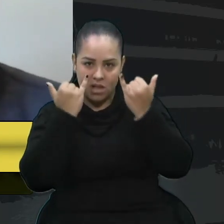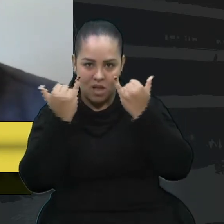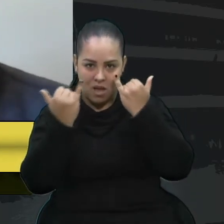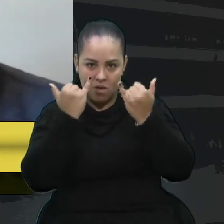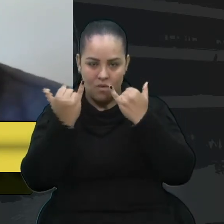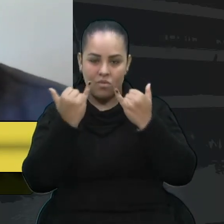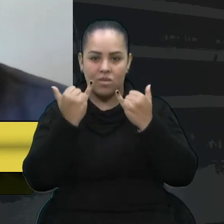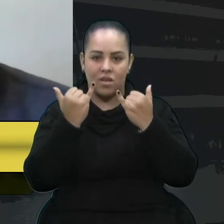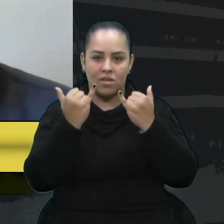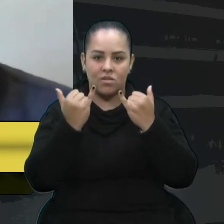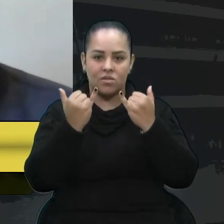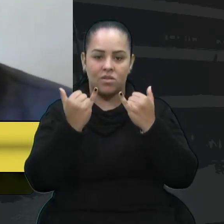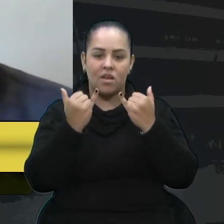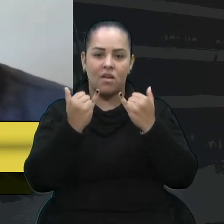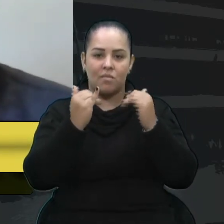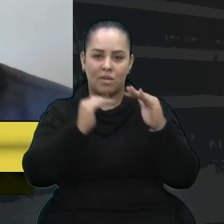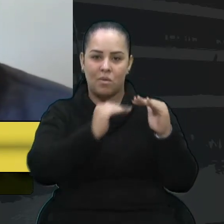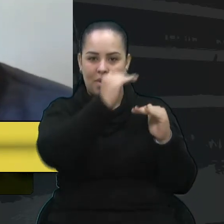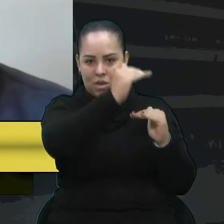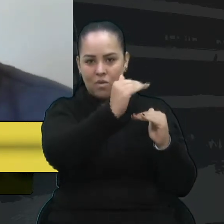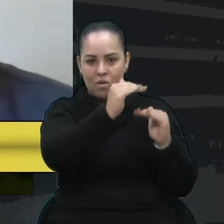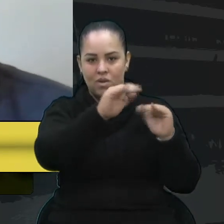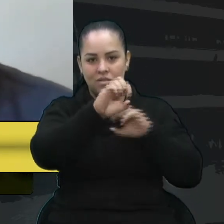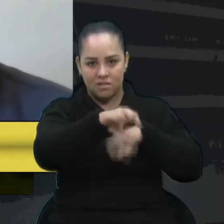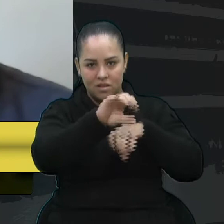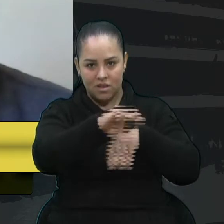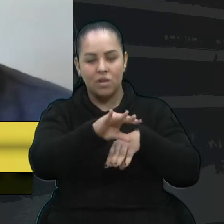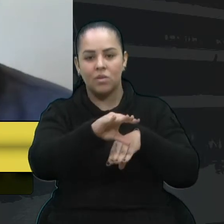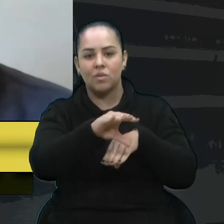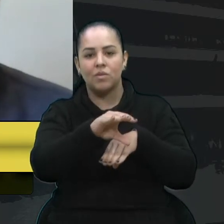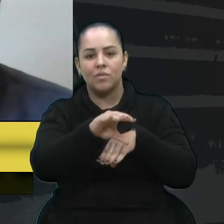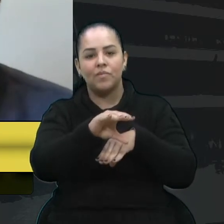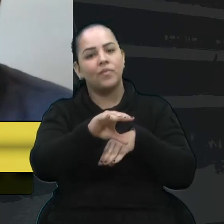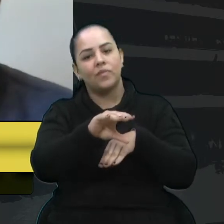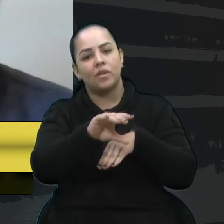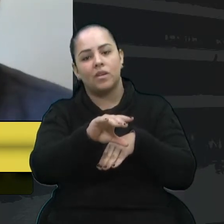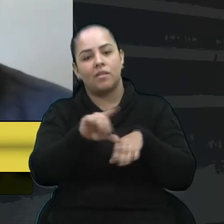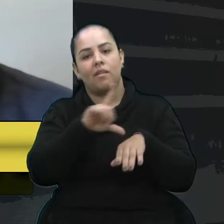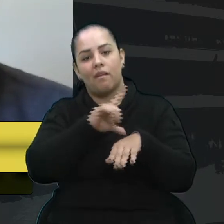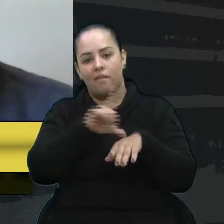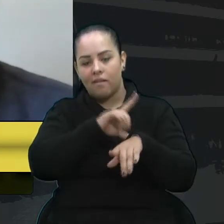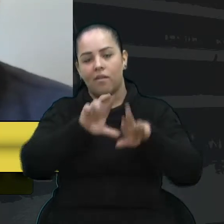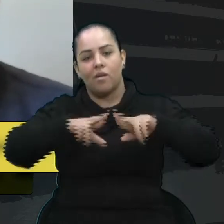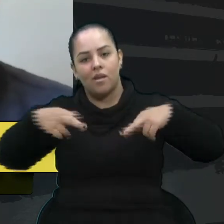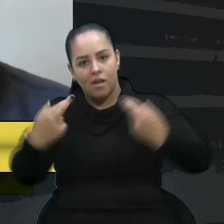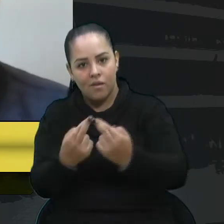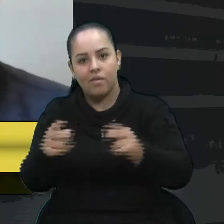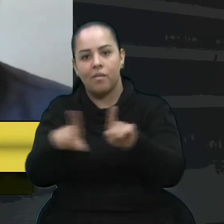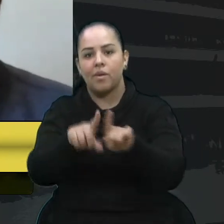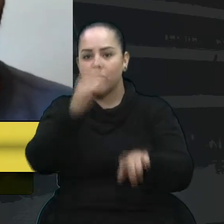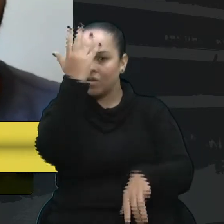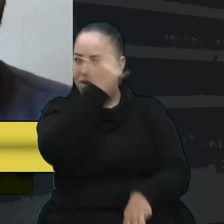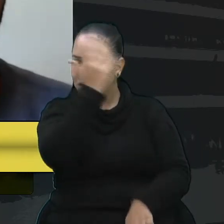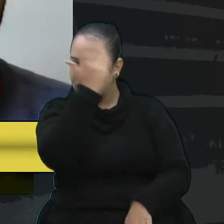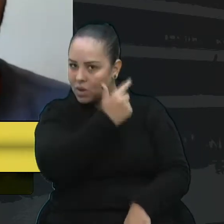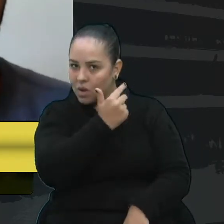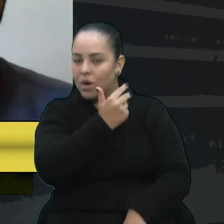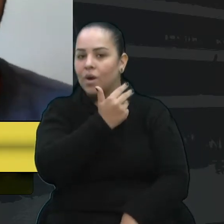governo se manifeste sobre isso. Nós já tivemos reunião com o prefeito Adiló também, que demonstrou